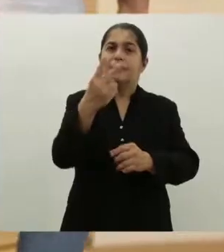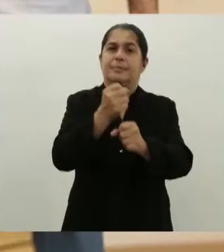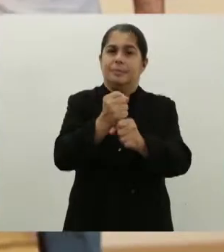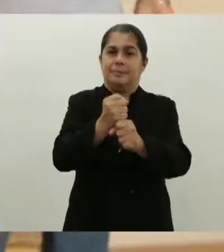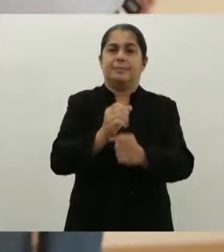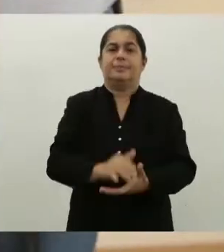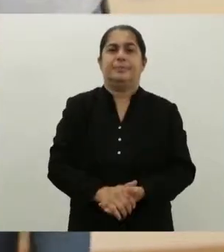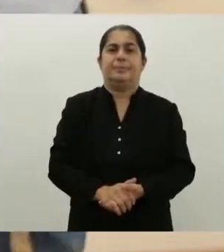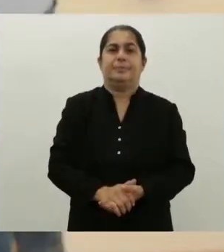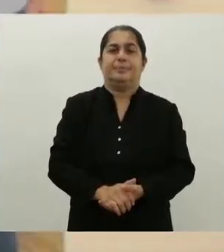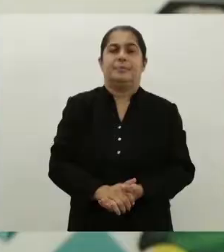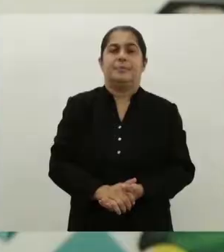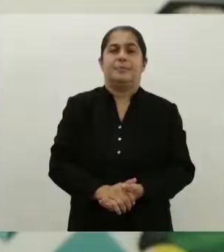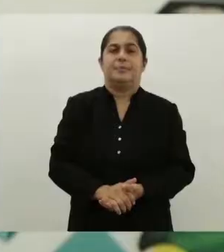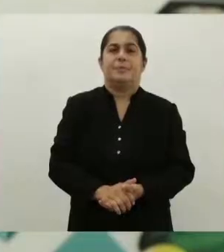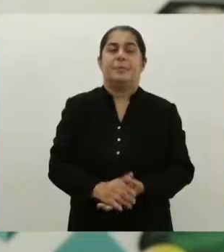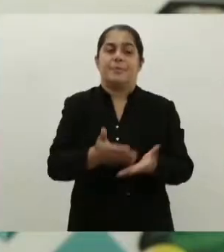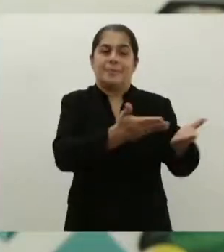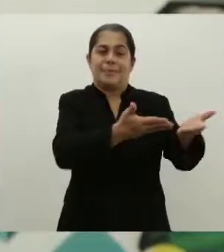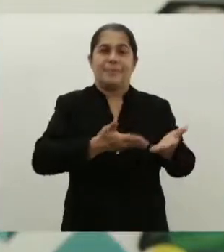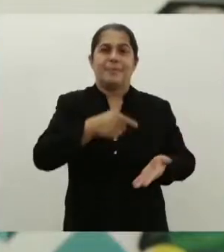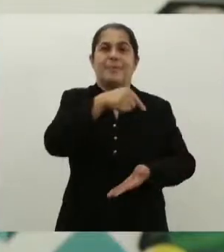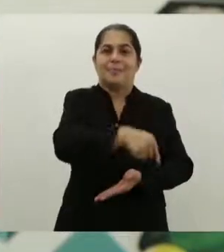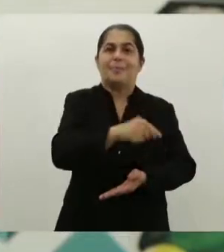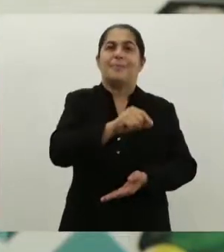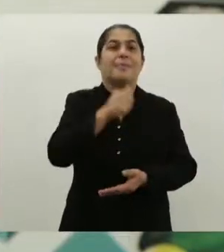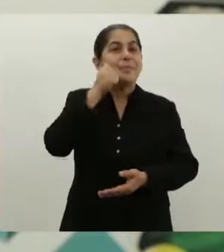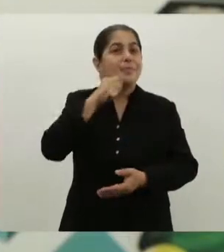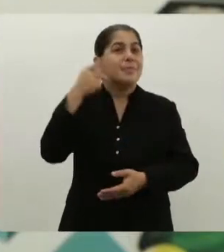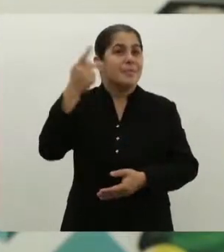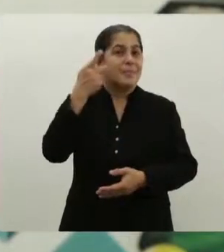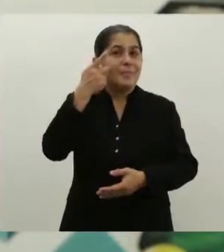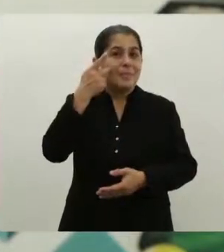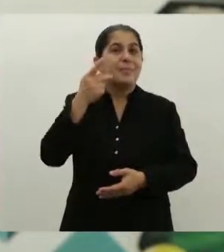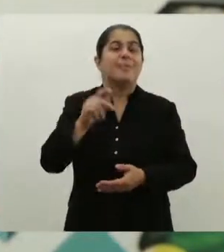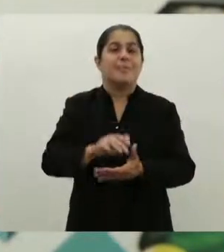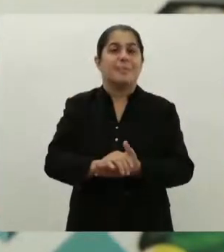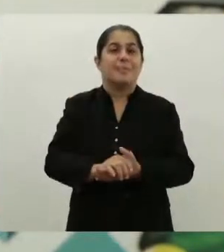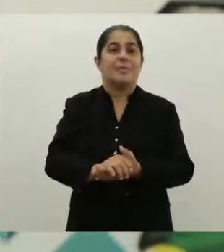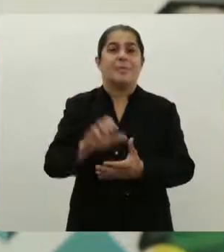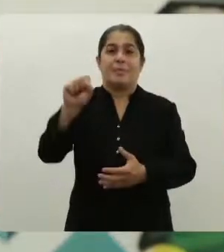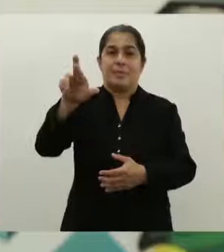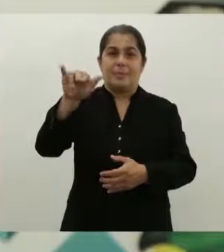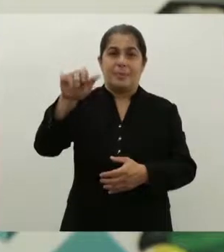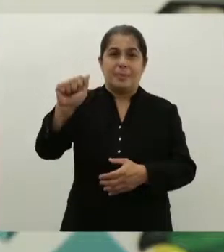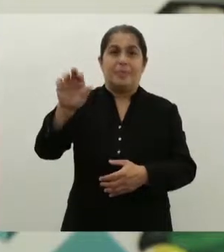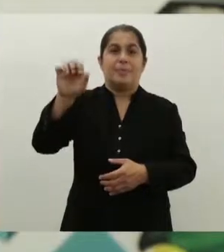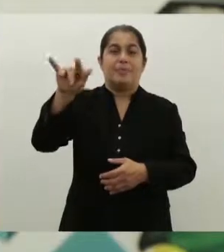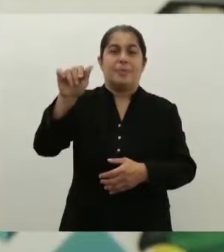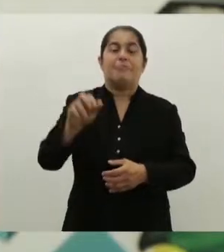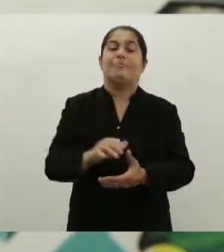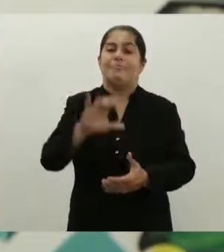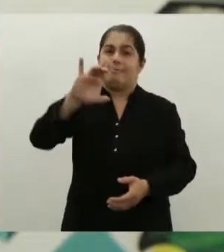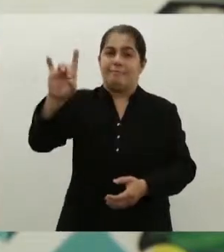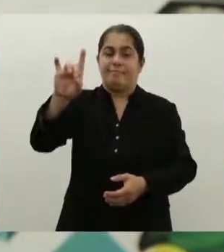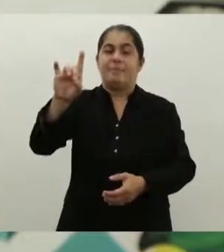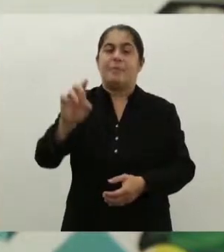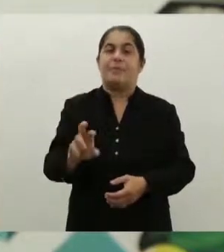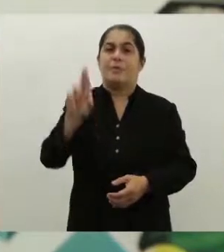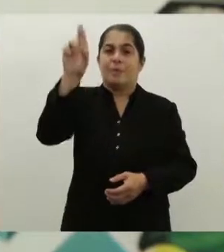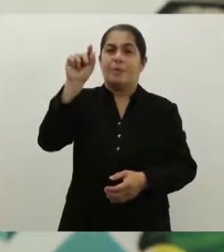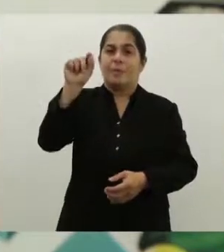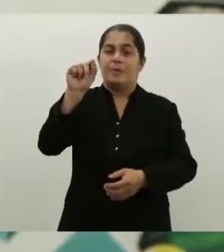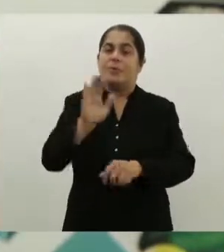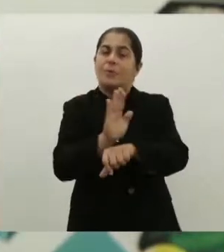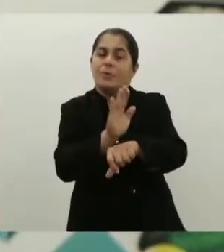para os próximos dois anos. No estúdio vamos receber a promotora de justiça, Soraya Escorel. Ela é coordenadora do Centro de